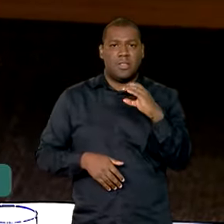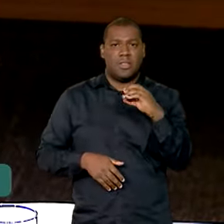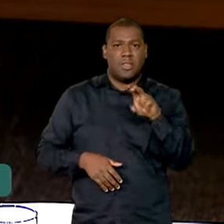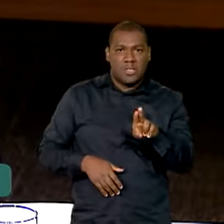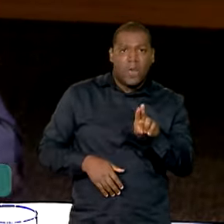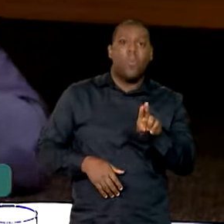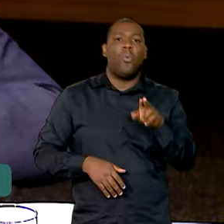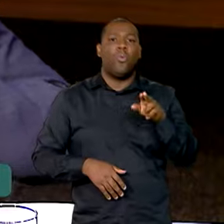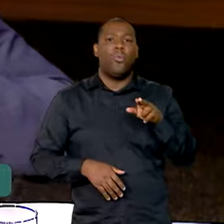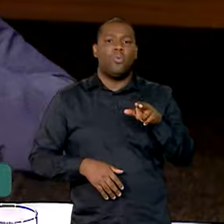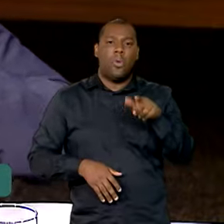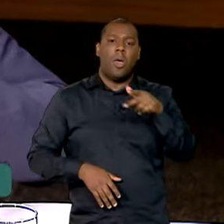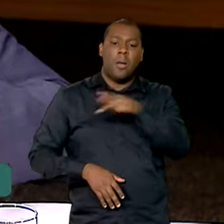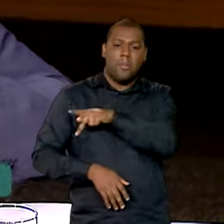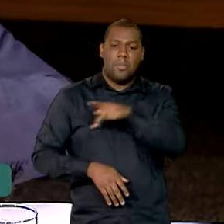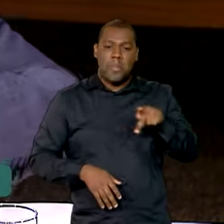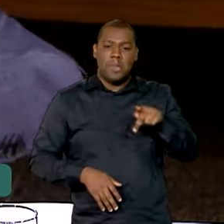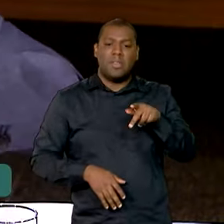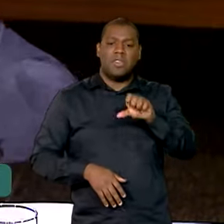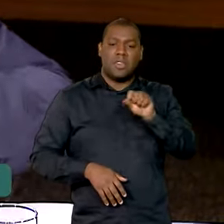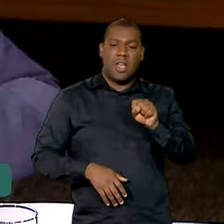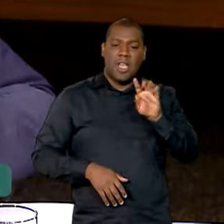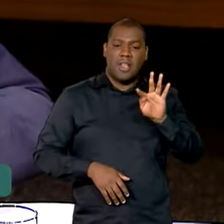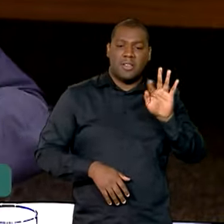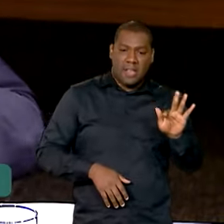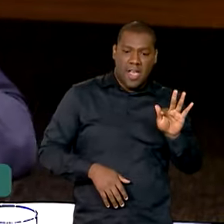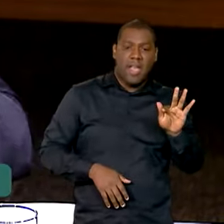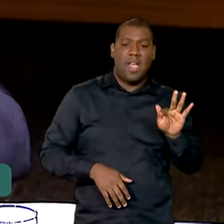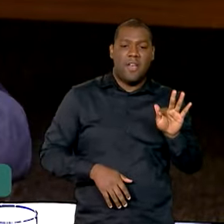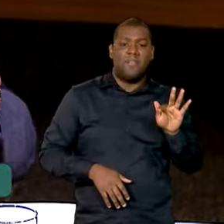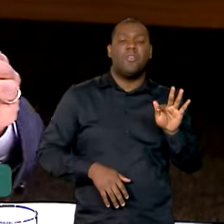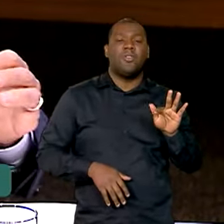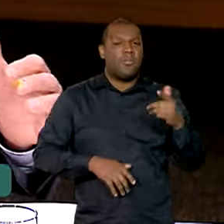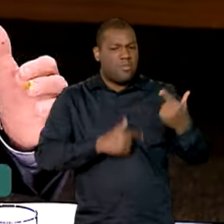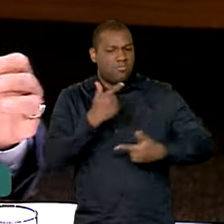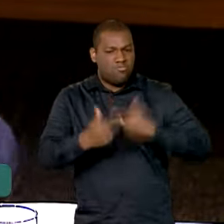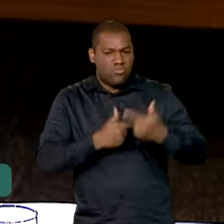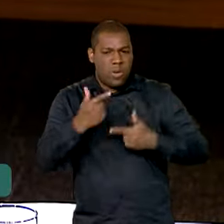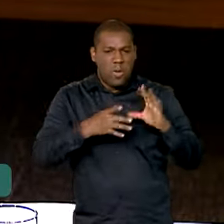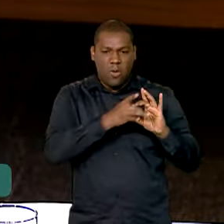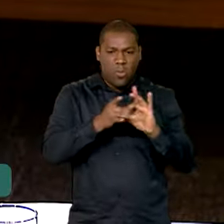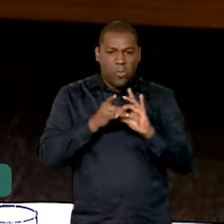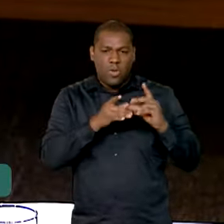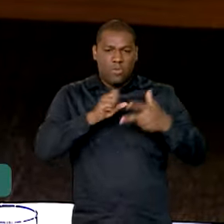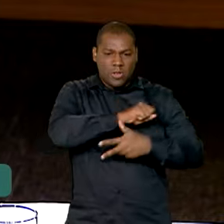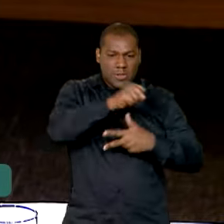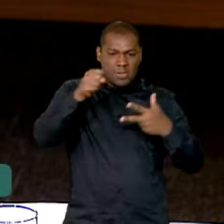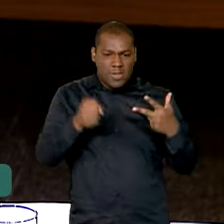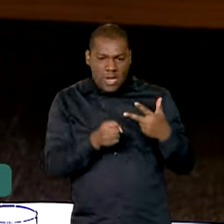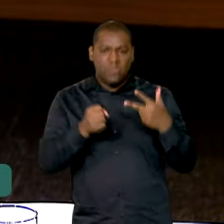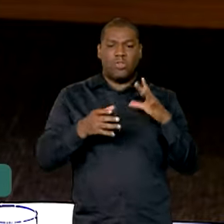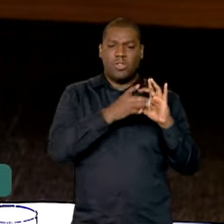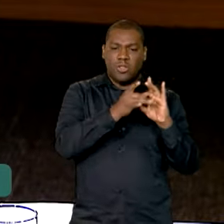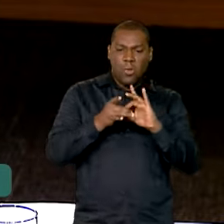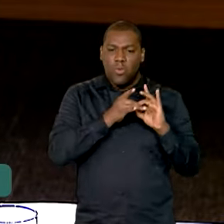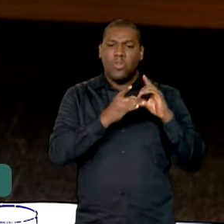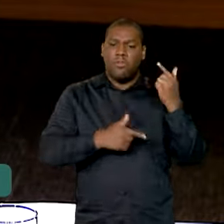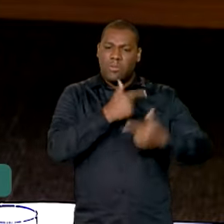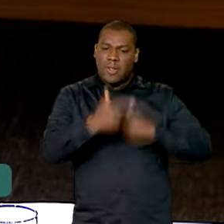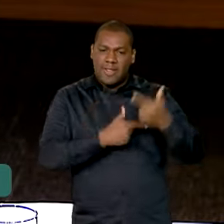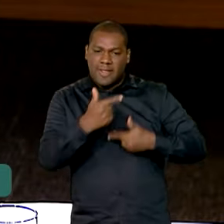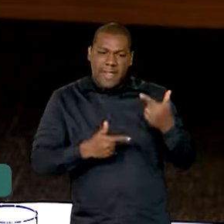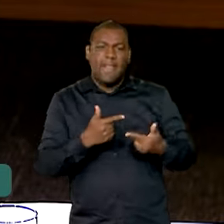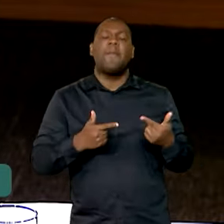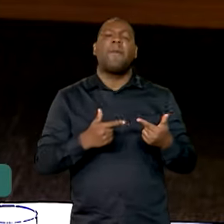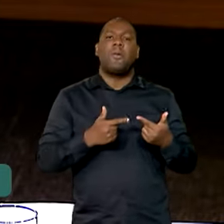Corte, para fazer com que a gente trabalhe de forma unitária em todos os poderes, para que a gente não fique permitindo que a